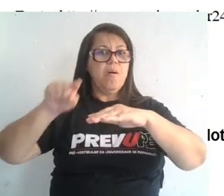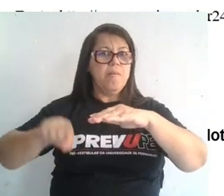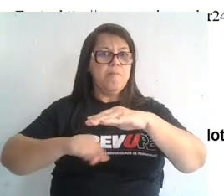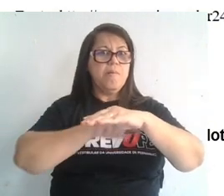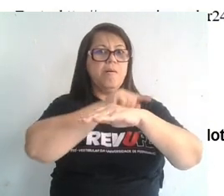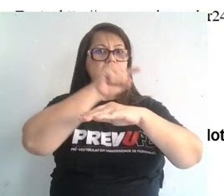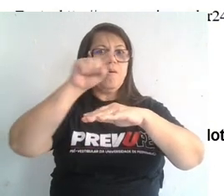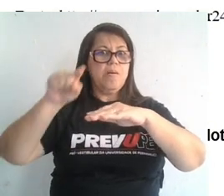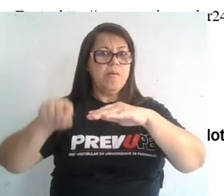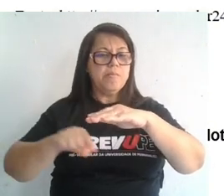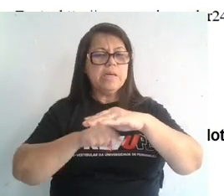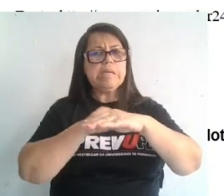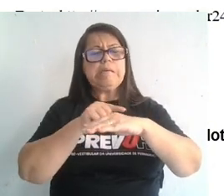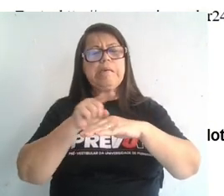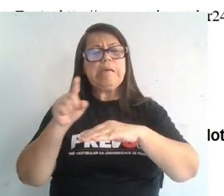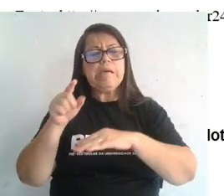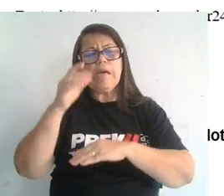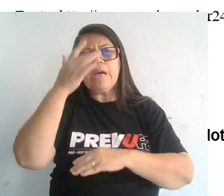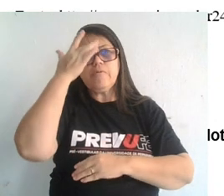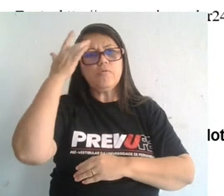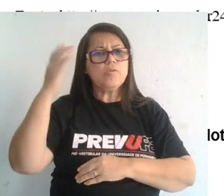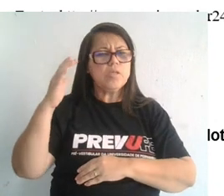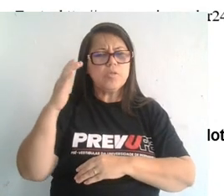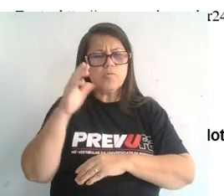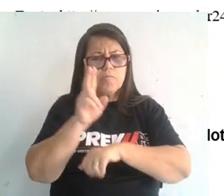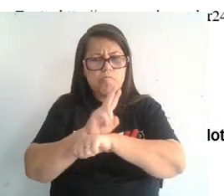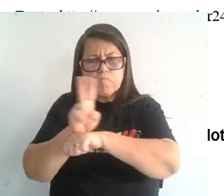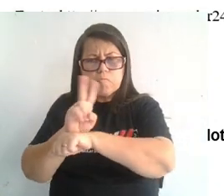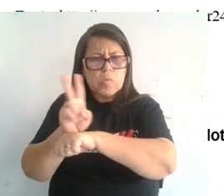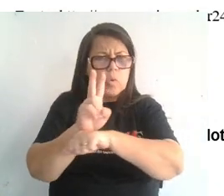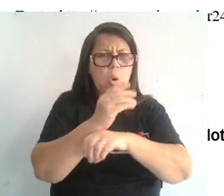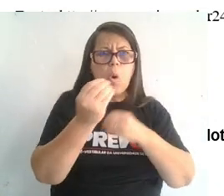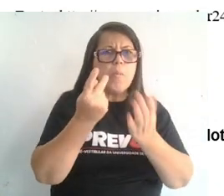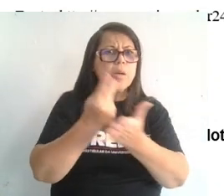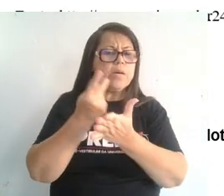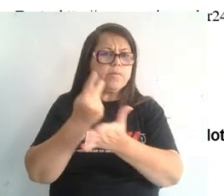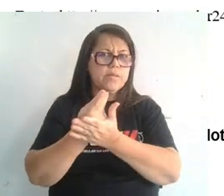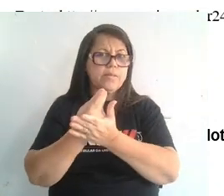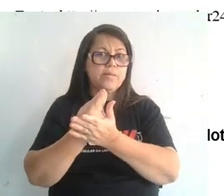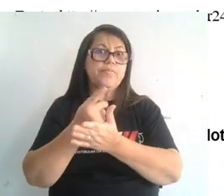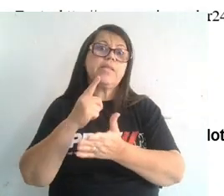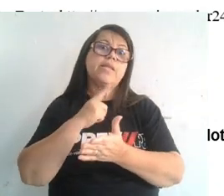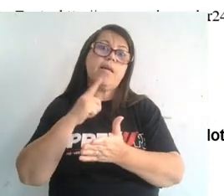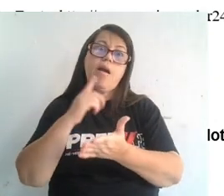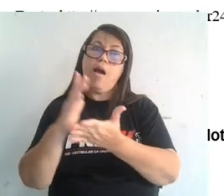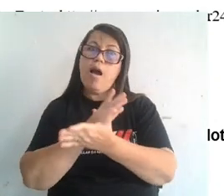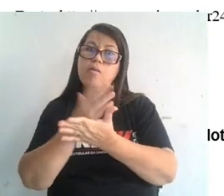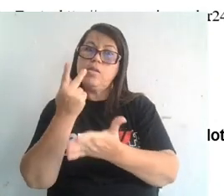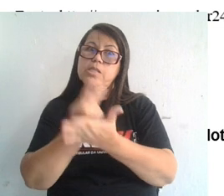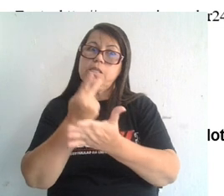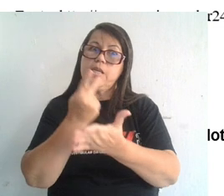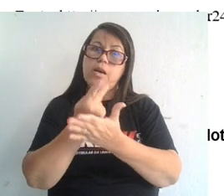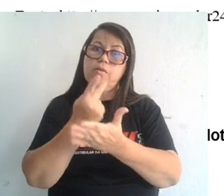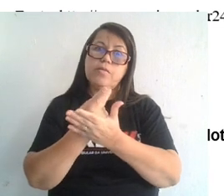monitorando aí como é que essas ondas se comportam. Tem onda que só se propaga no sólido, que seriam as